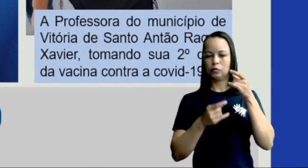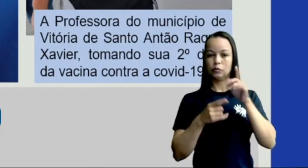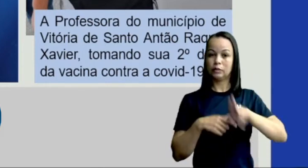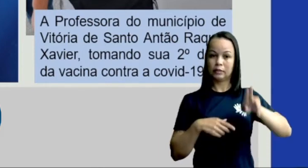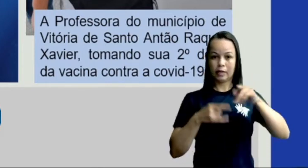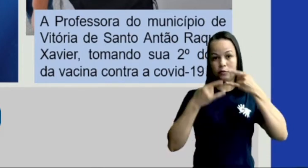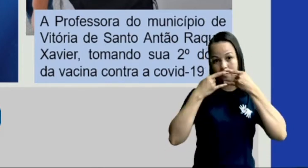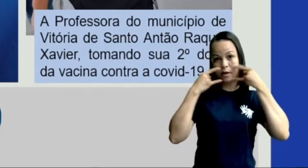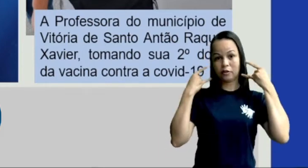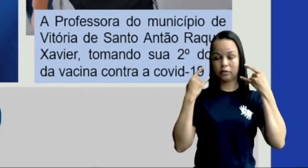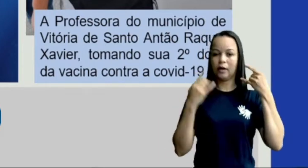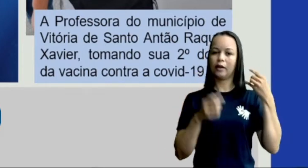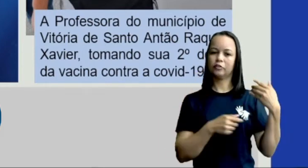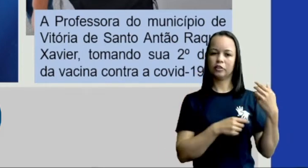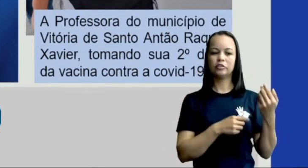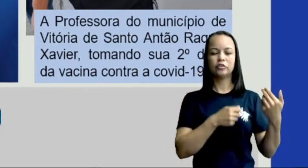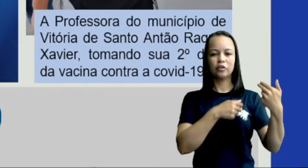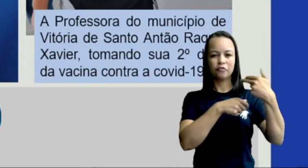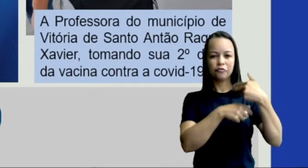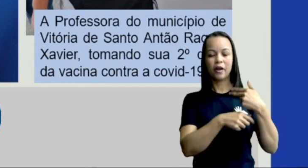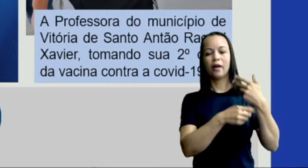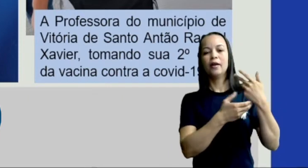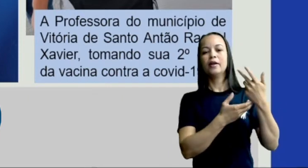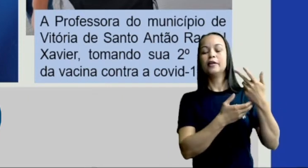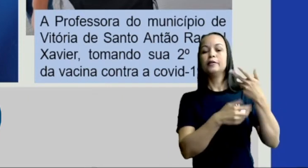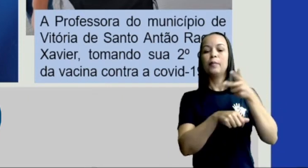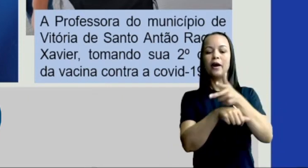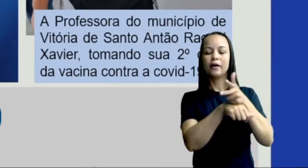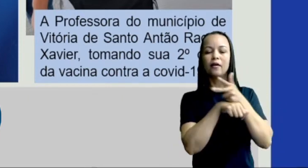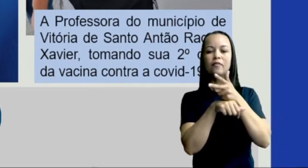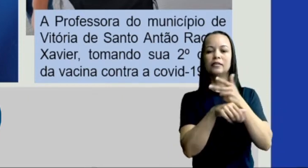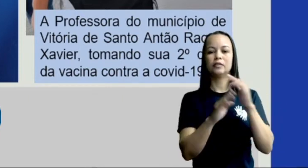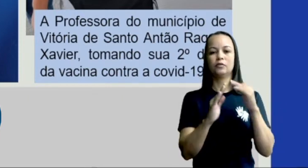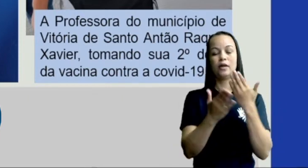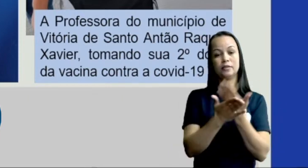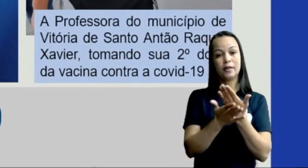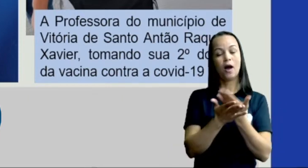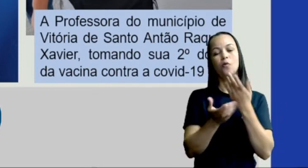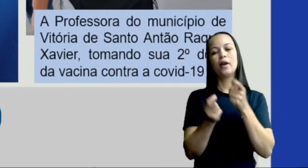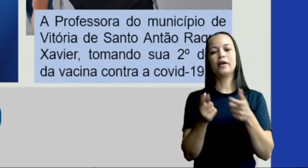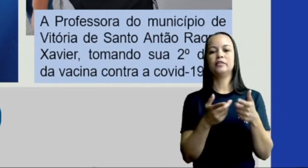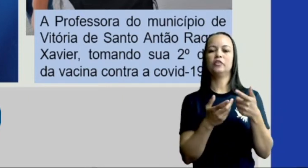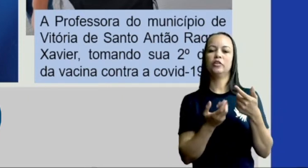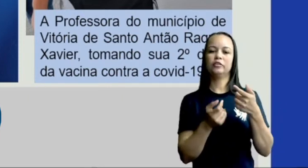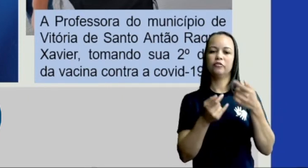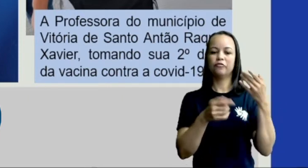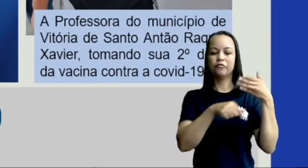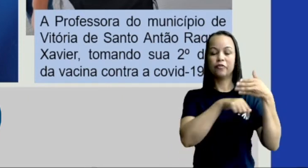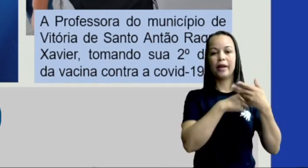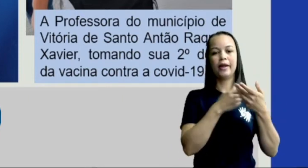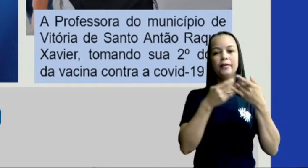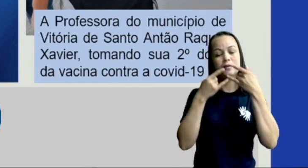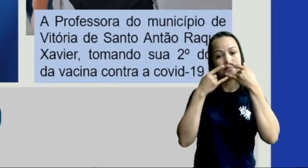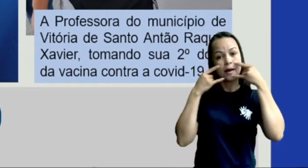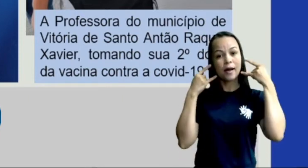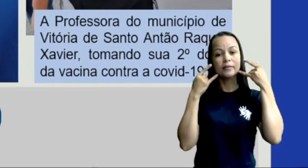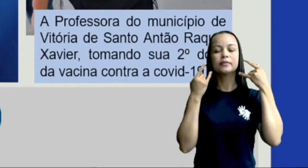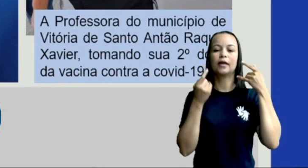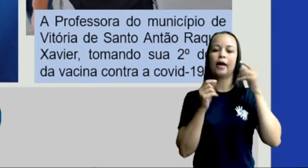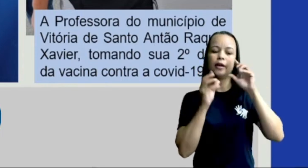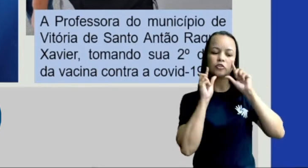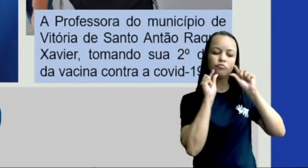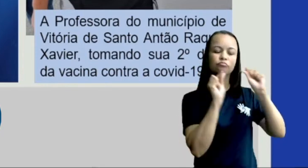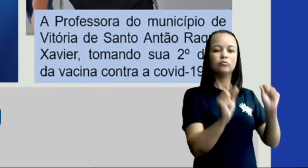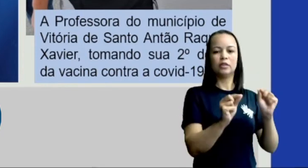aulas. A gente vende máscara e só tira quando a gente começa a gravar. E temos também a professora, que é daqui,